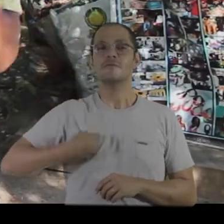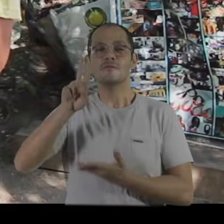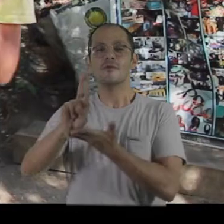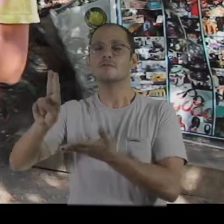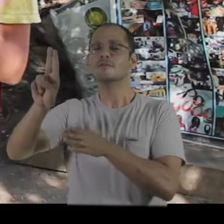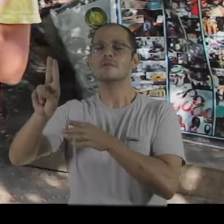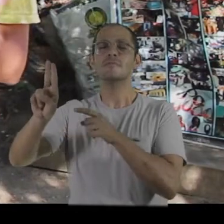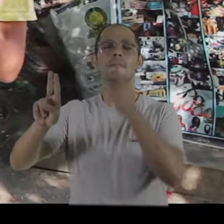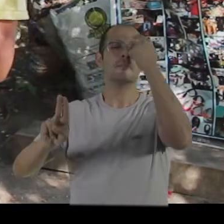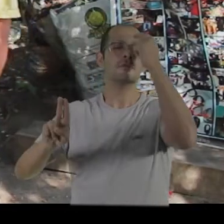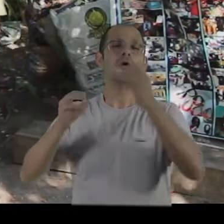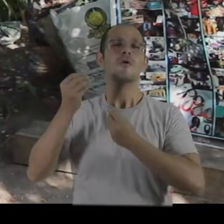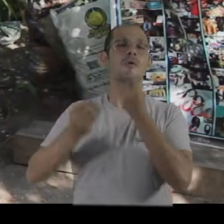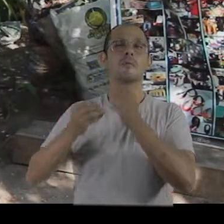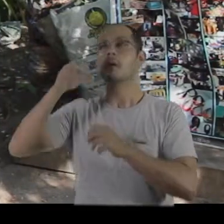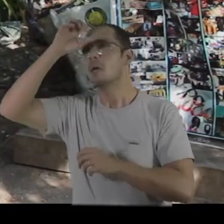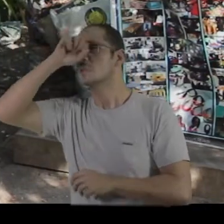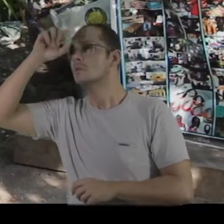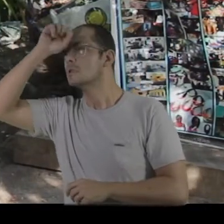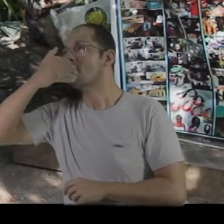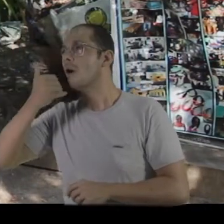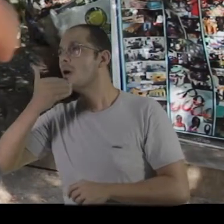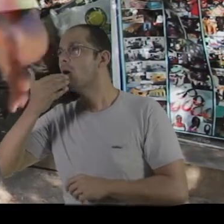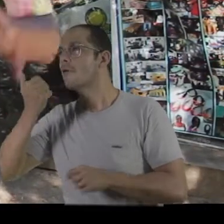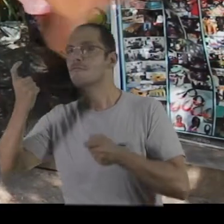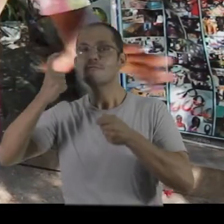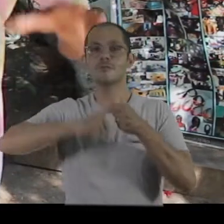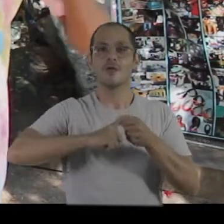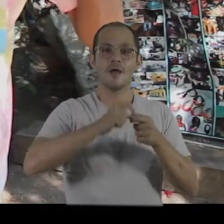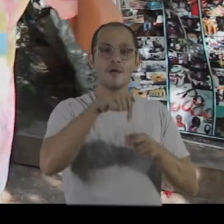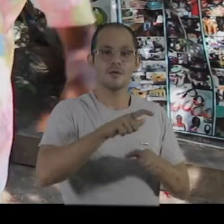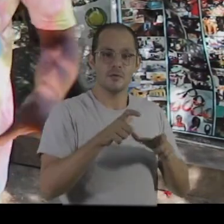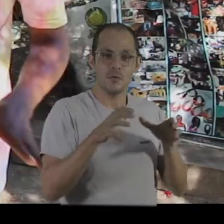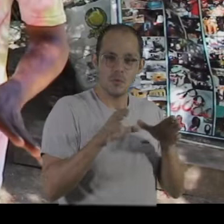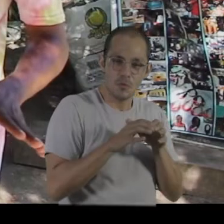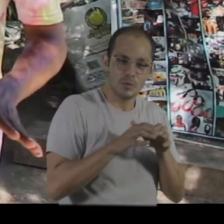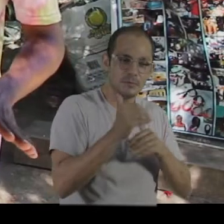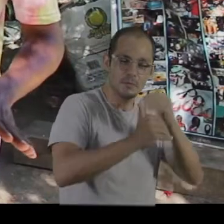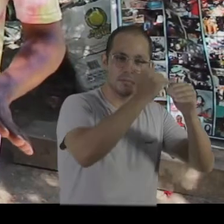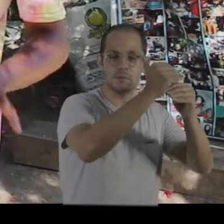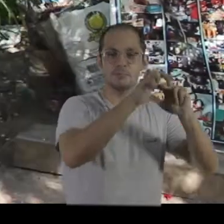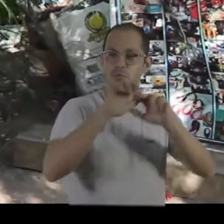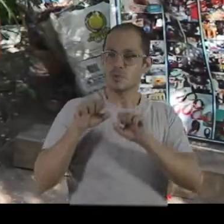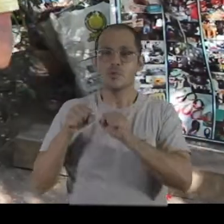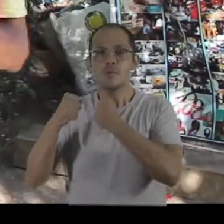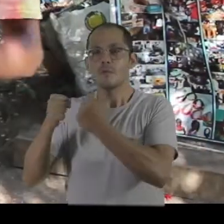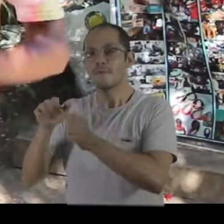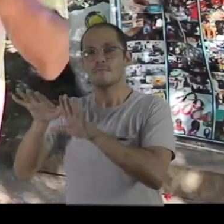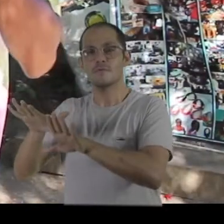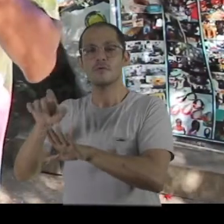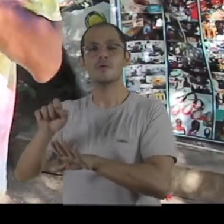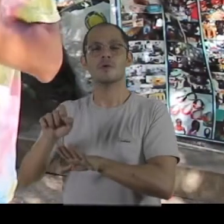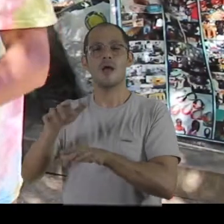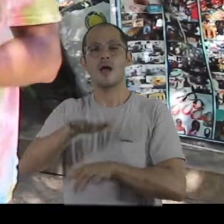que frequentam essa universidade, vai com o pensamento de aprender, com o pensamento de voltar para desenvolver a sua própria comunidade. E a gente luta para